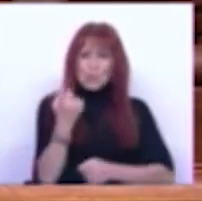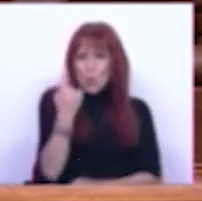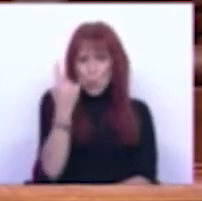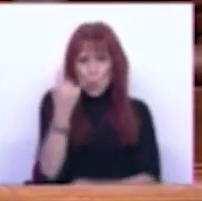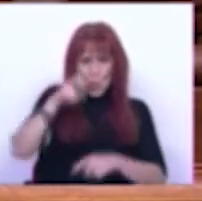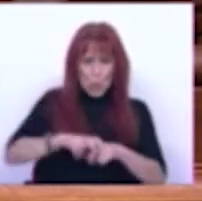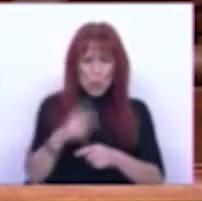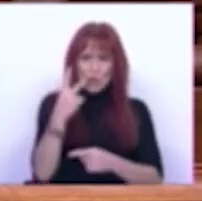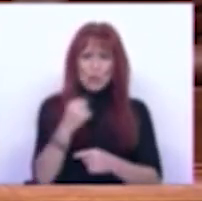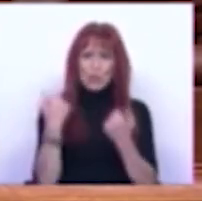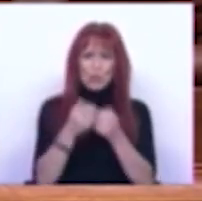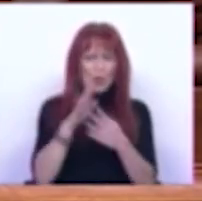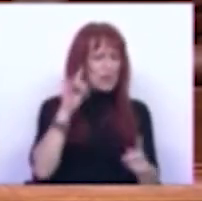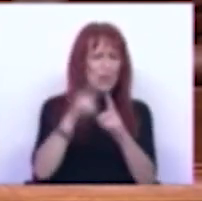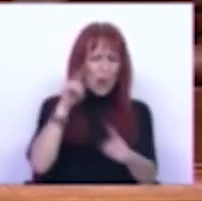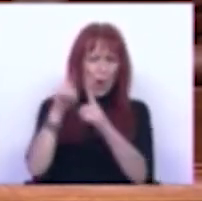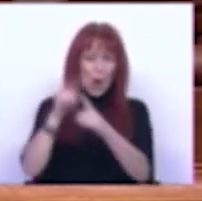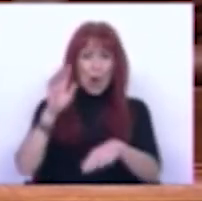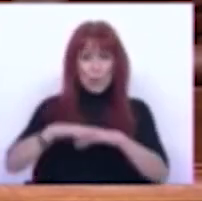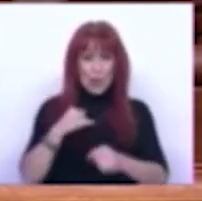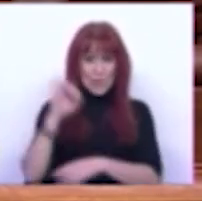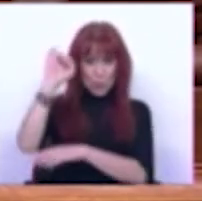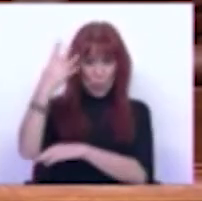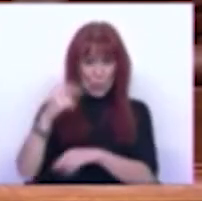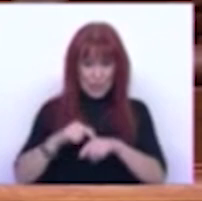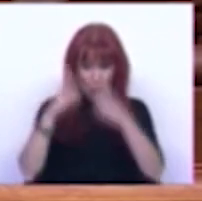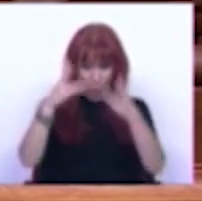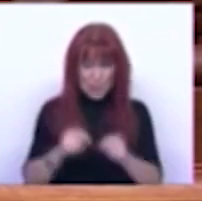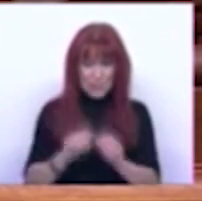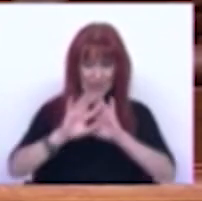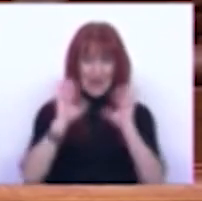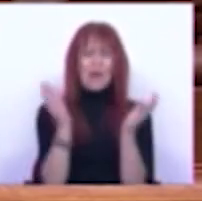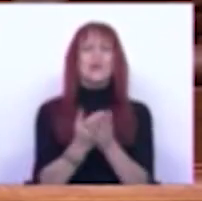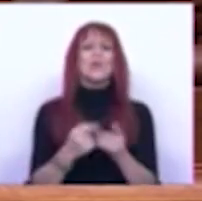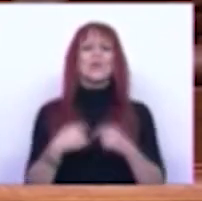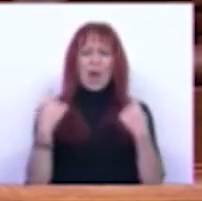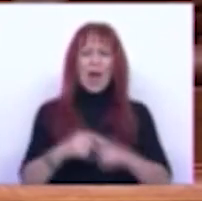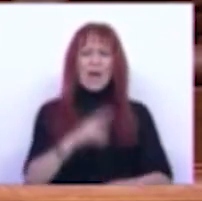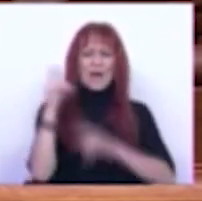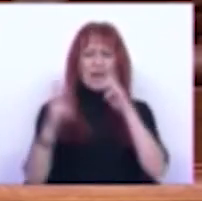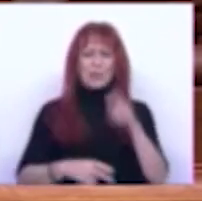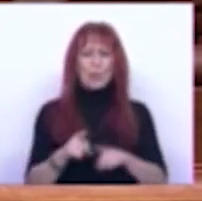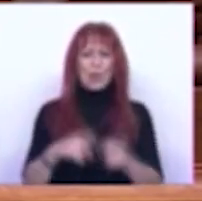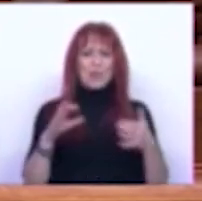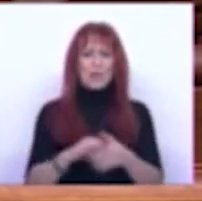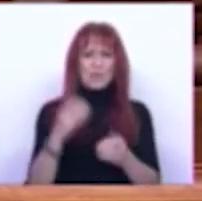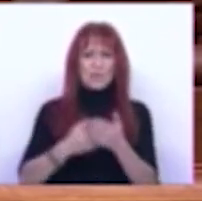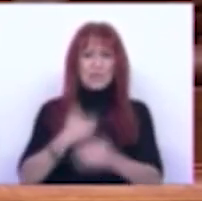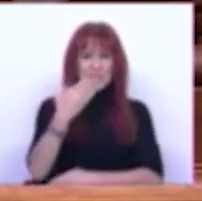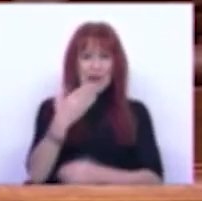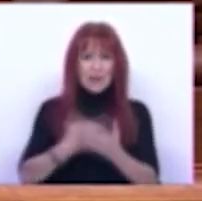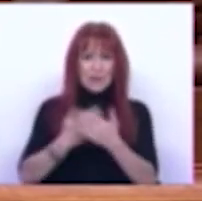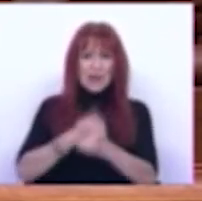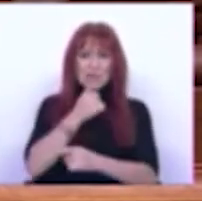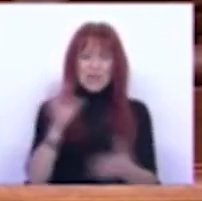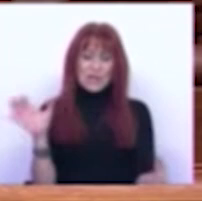lugar um lugar para todas as causas mas foi graças ao PAN que neste Orçamento de Nacionalidade existem respostas 7 páginas de medidas